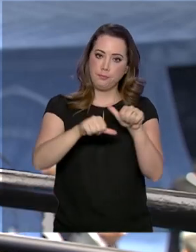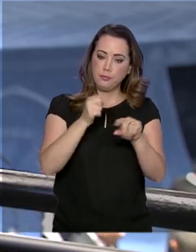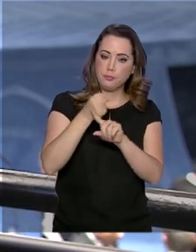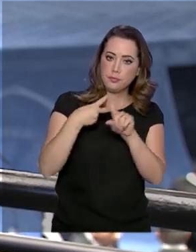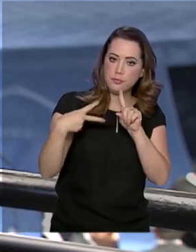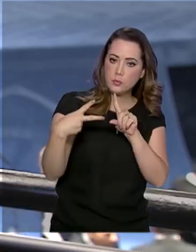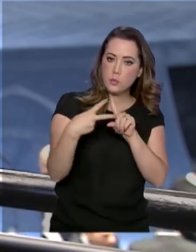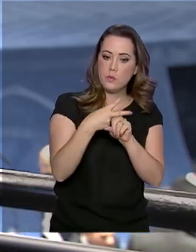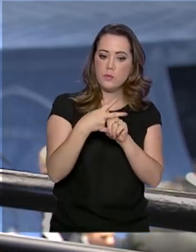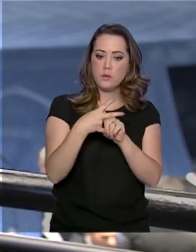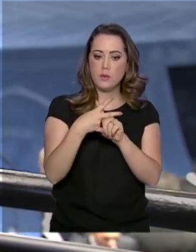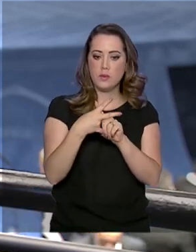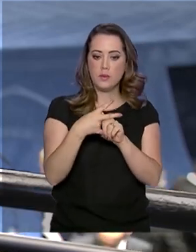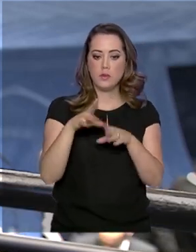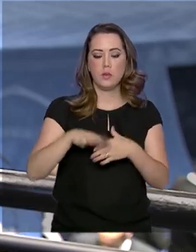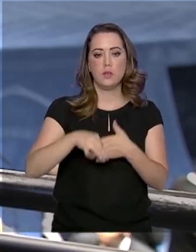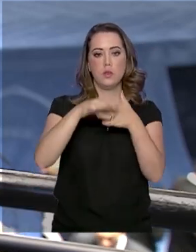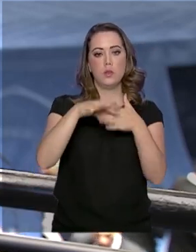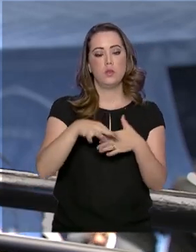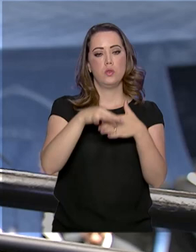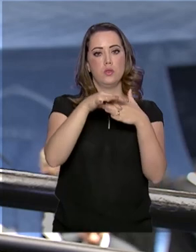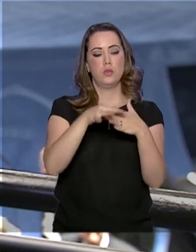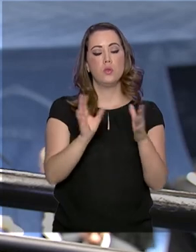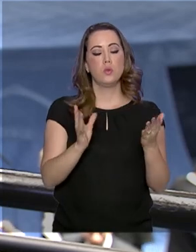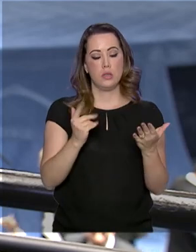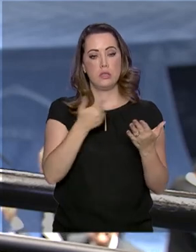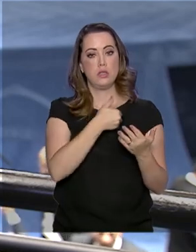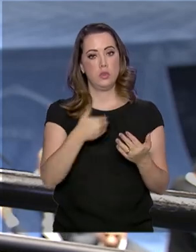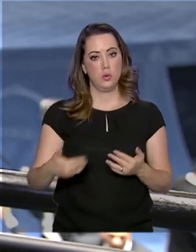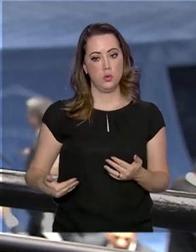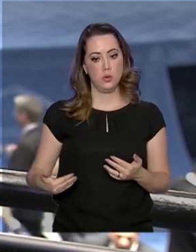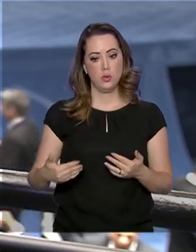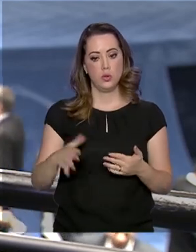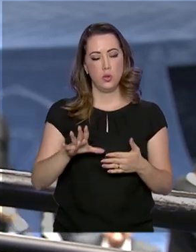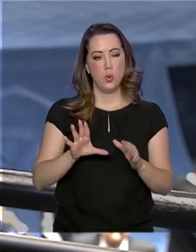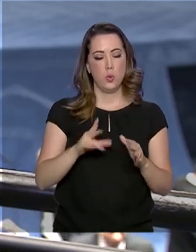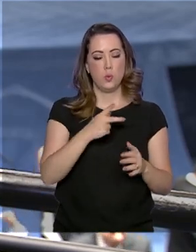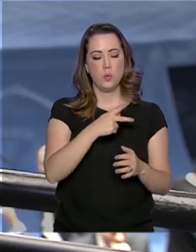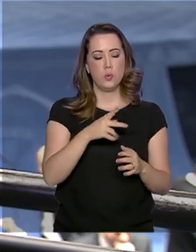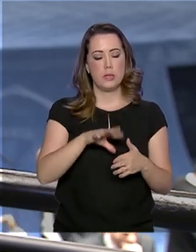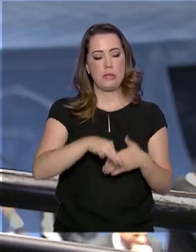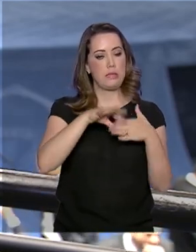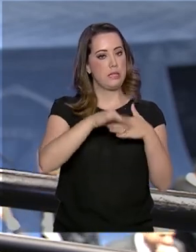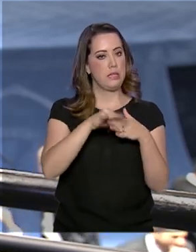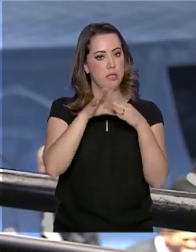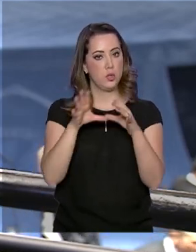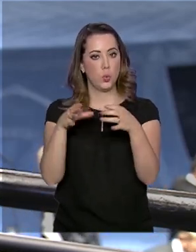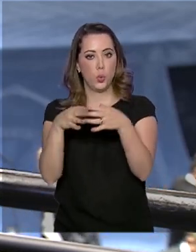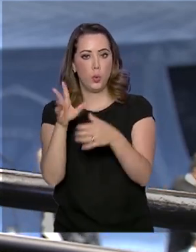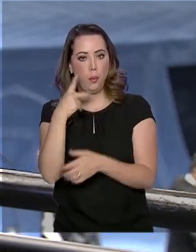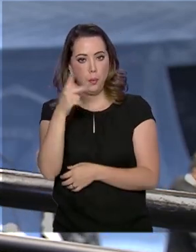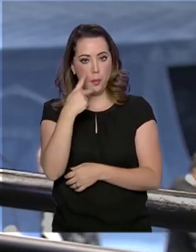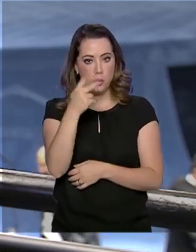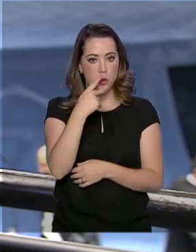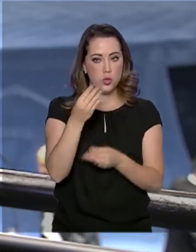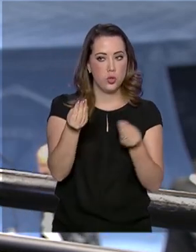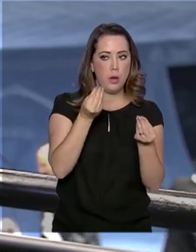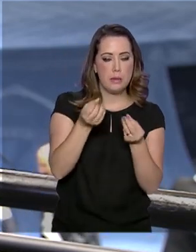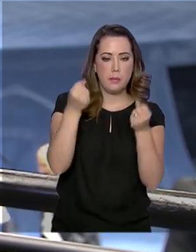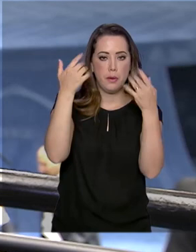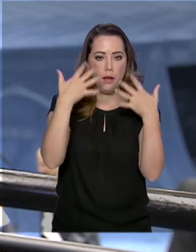Os líderes partidários estão fazendo o encaminhamento de como as bancadas devem votar. Enquanto